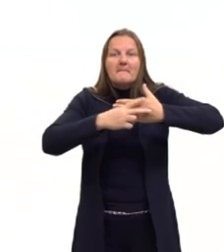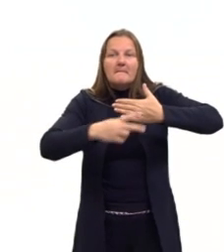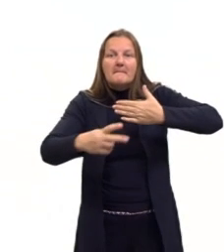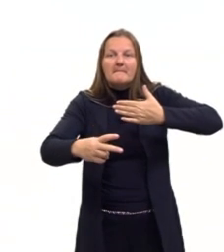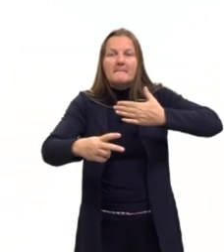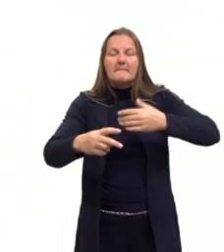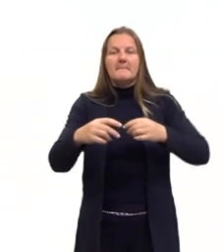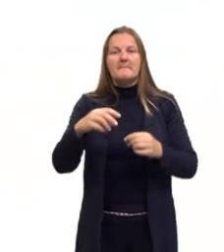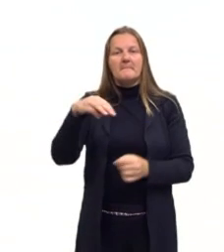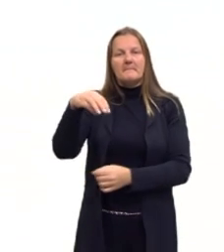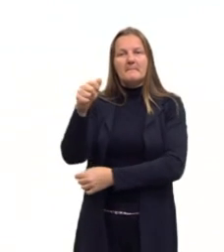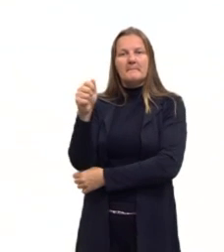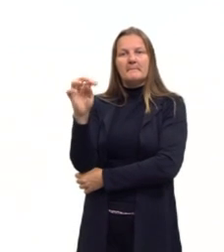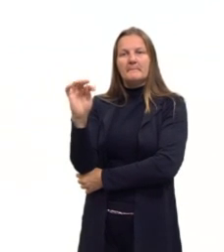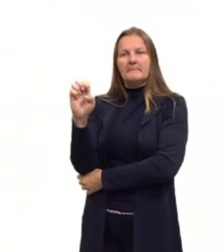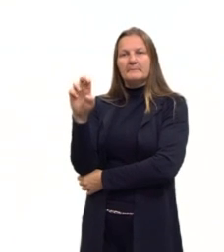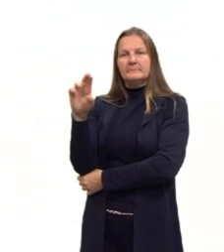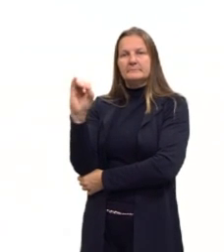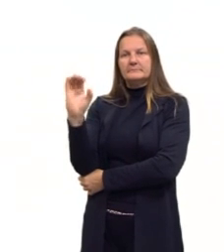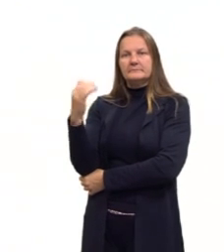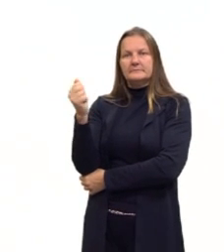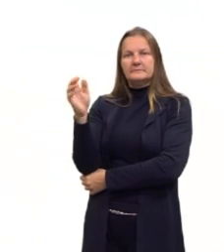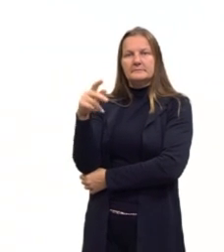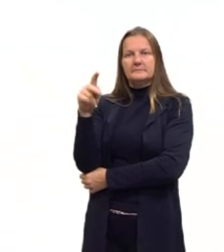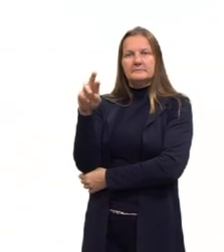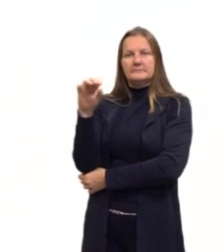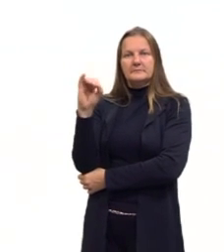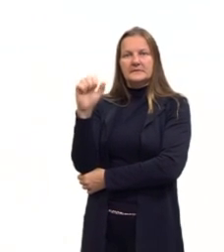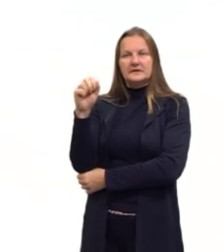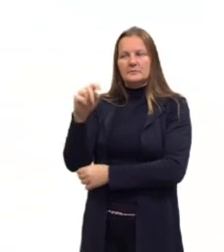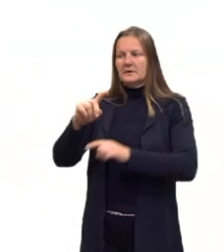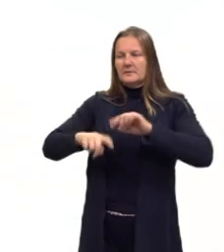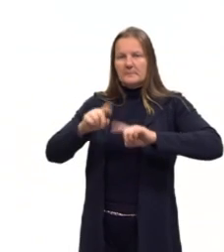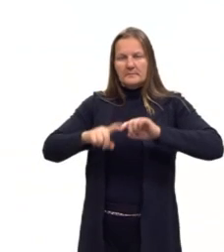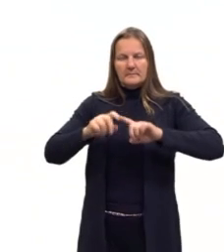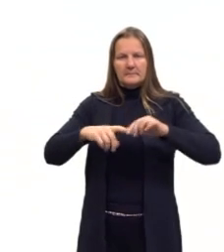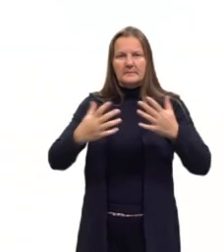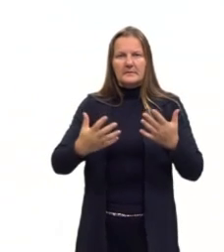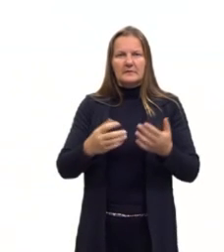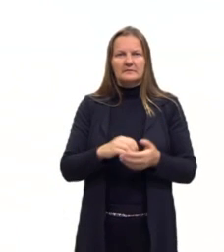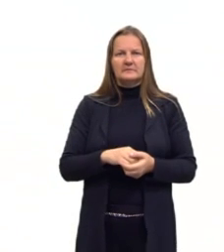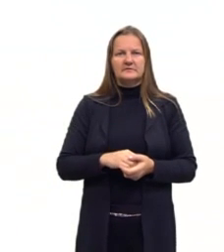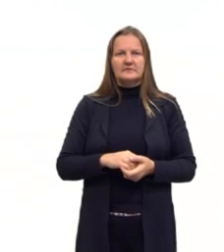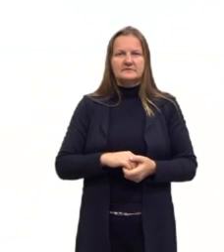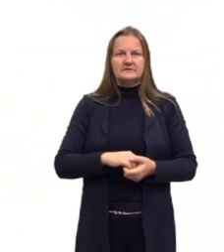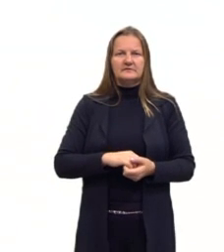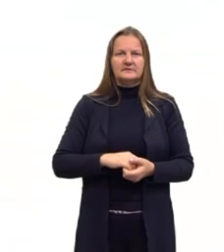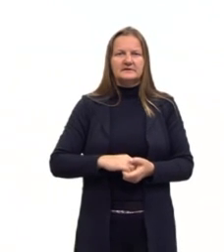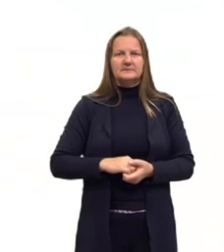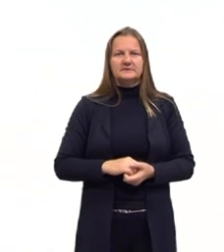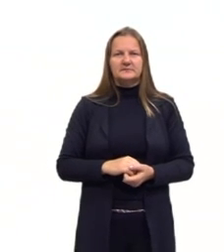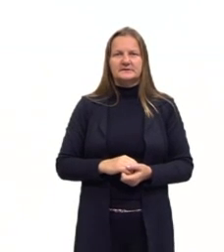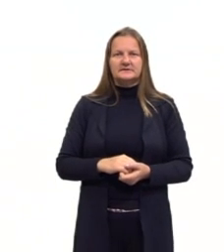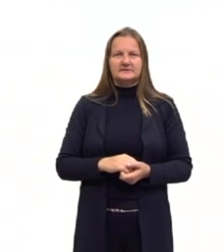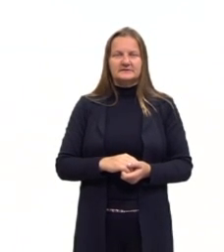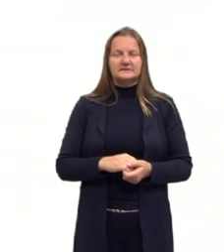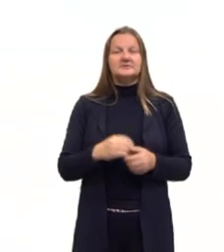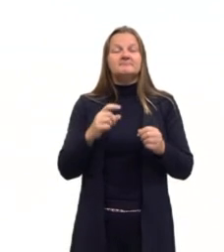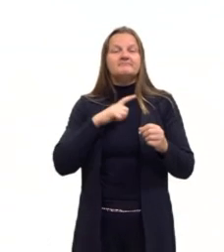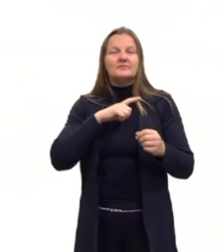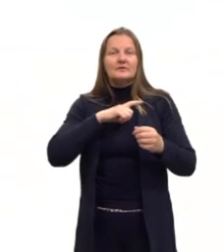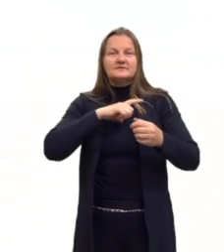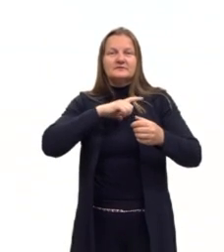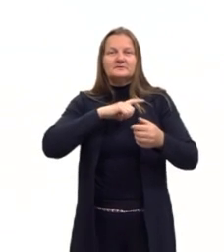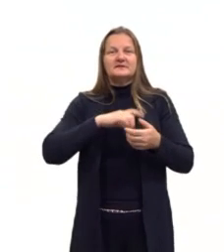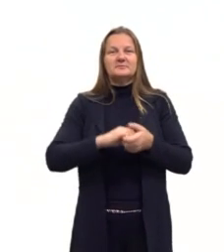tá, gurizada? Além de ser um mercado consumidor, também era uma fonte, né, e continua sendo uma fonte de matéria-prima, tá?